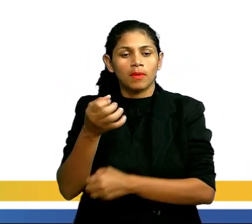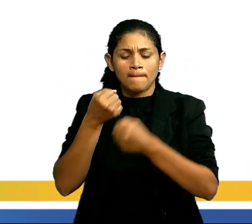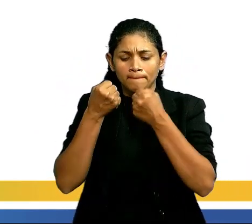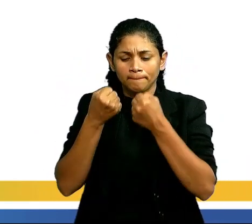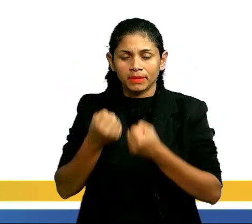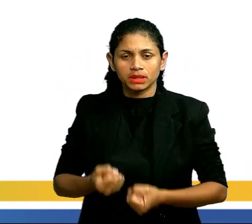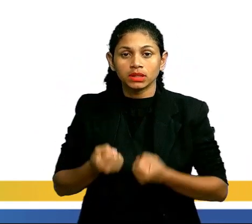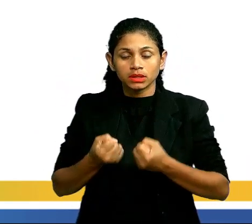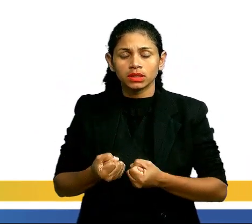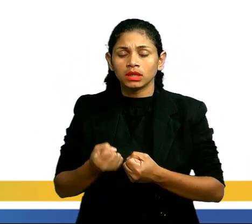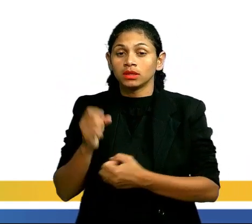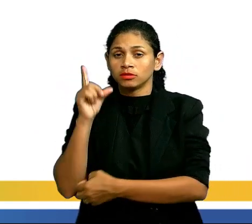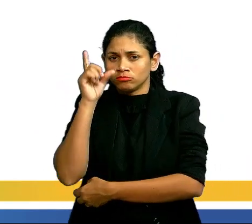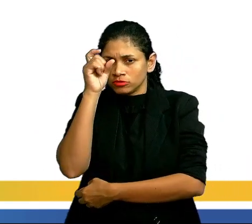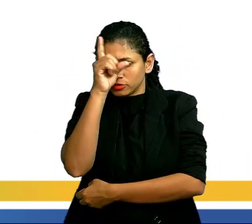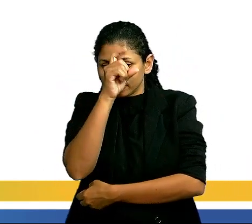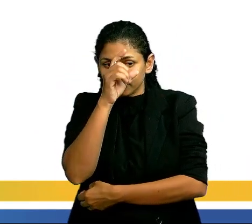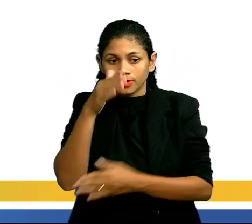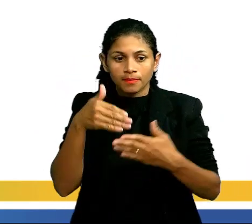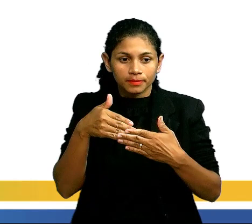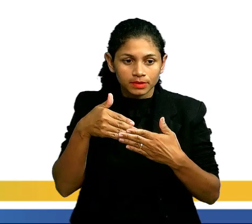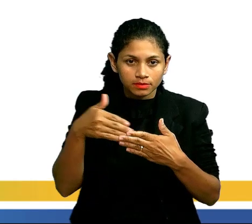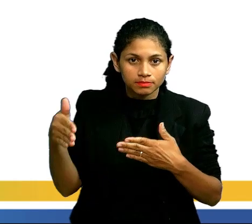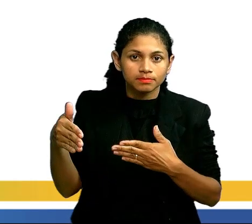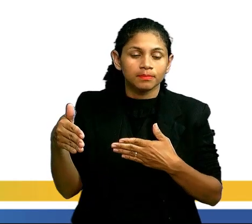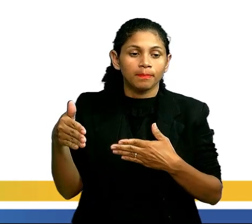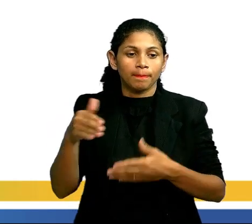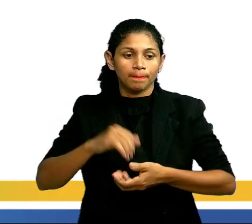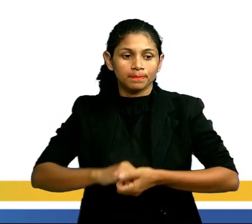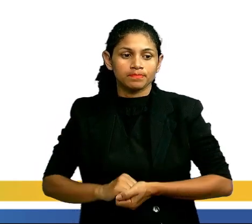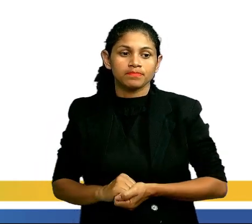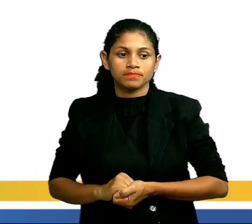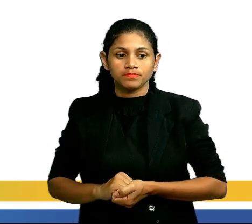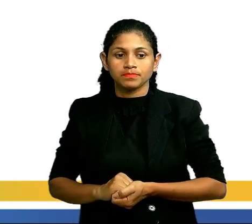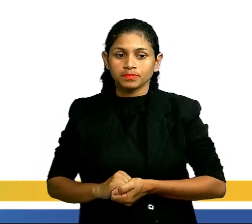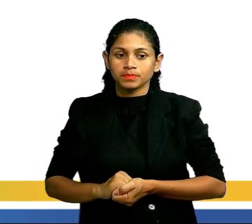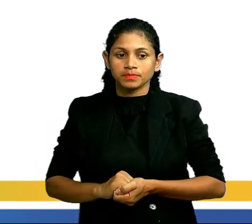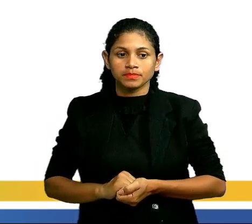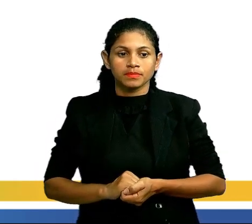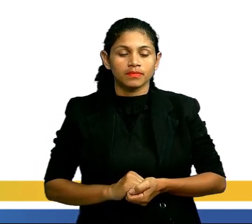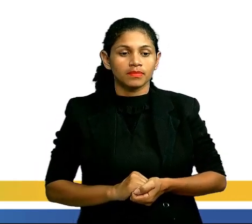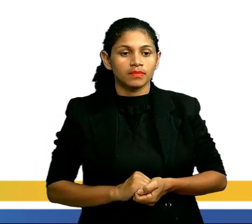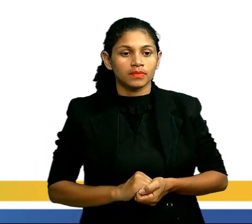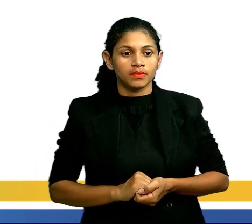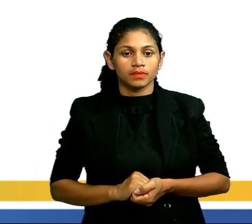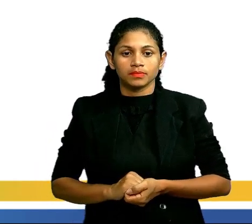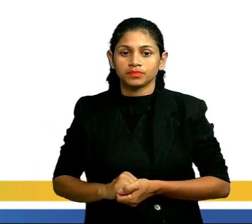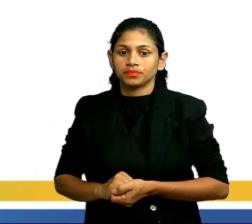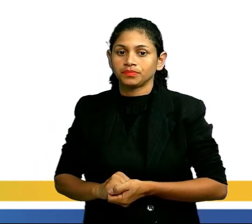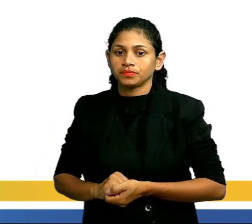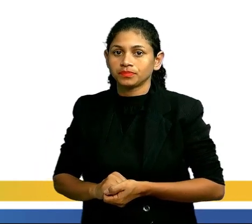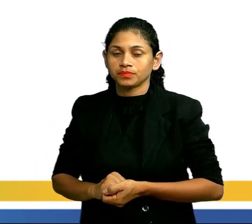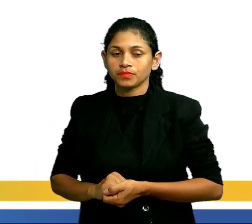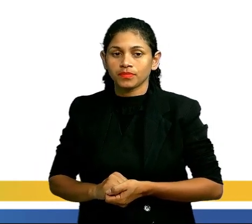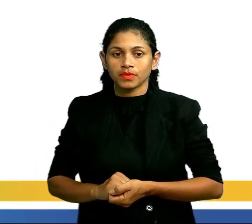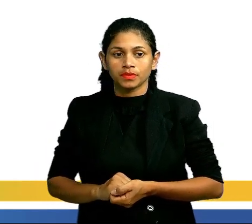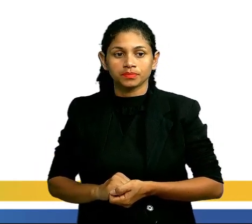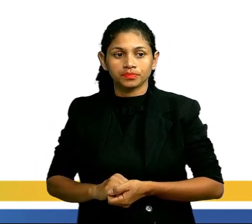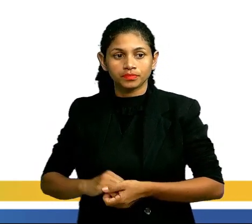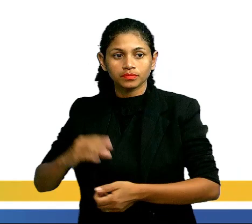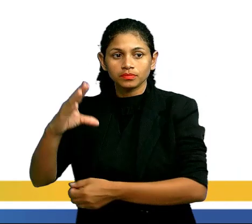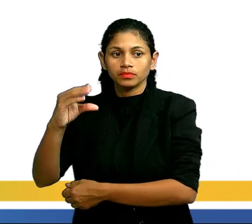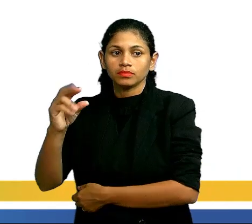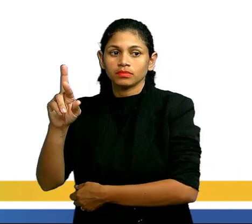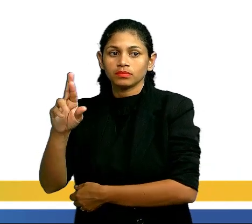dificuldade para sair. Isso envolve uma série de fatores, forças intermoleculares que nós ainda vamos conversar. E o craqueamento é